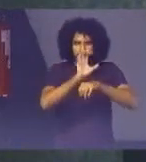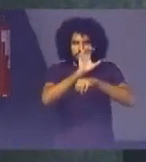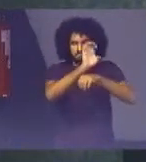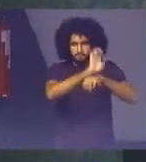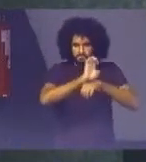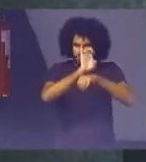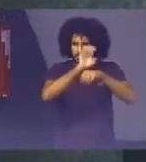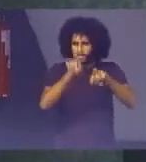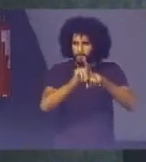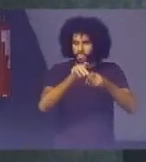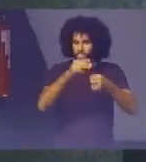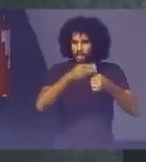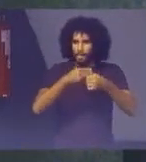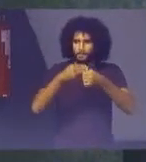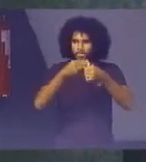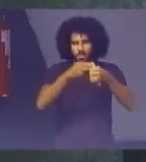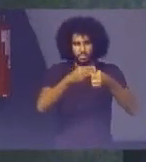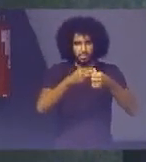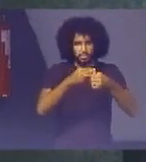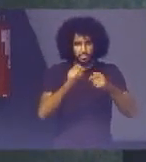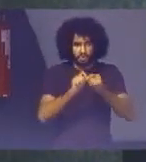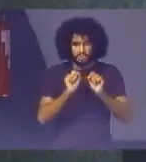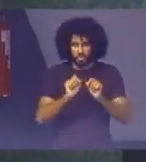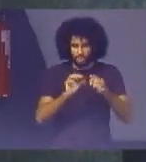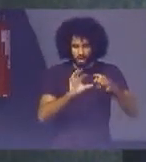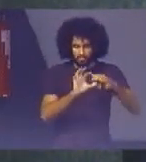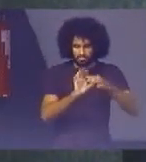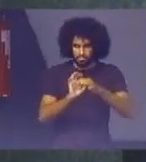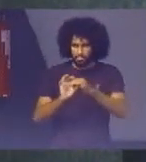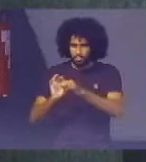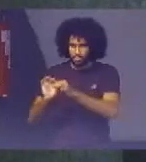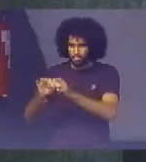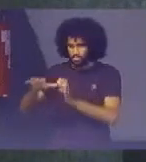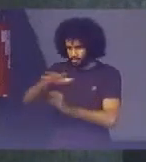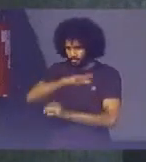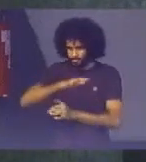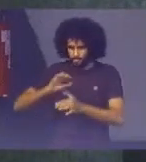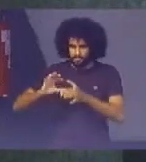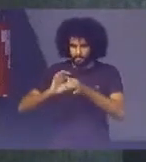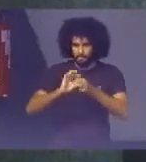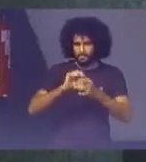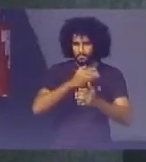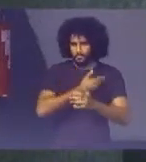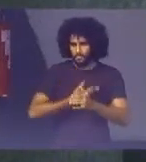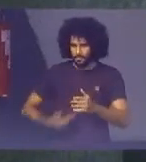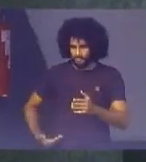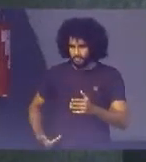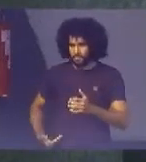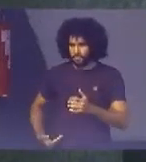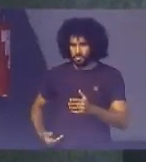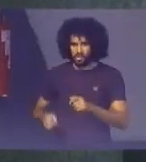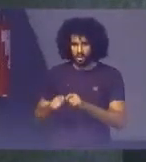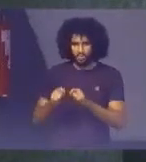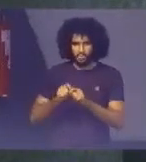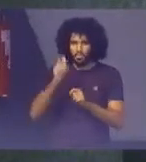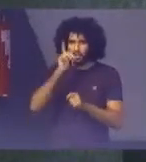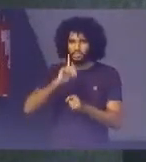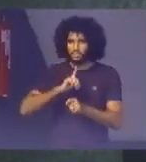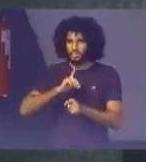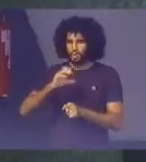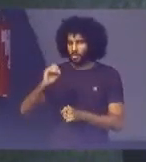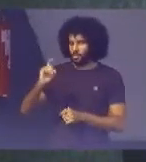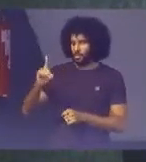fazia Que era a institucionalidade No âmbito do governo federal Para coordenar as ações Que contribuem Para o alcance dos ODS